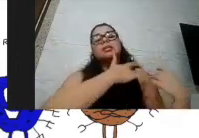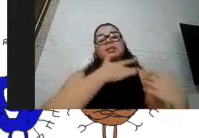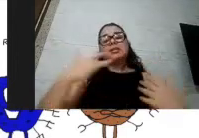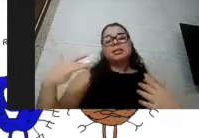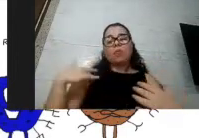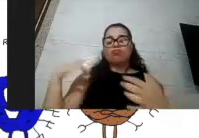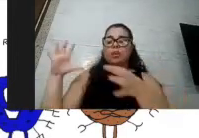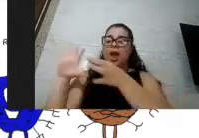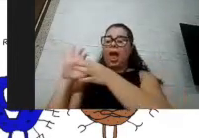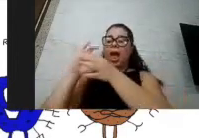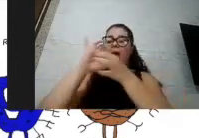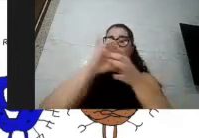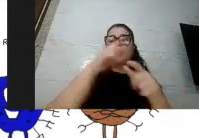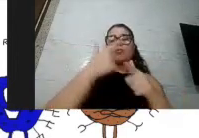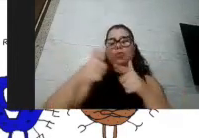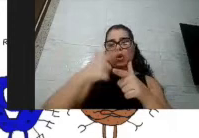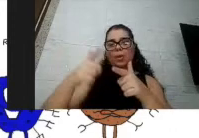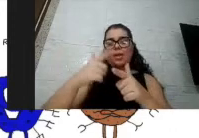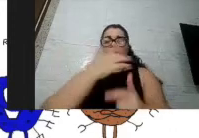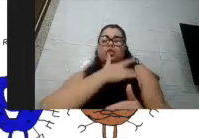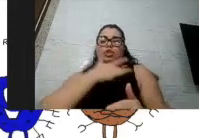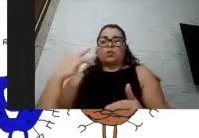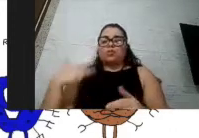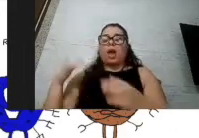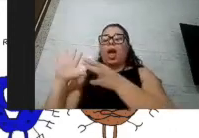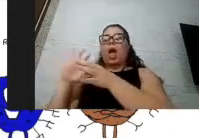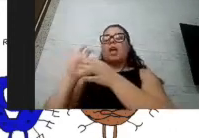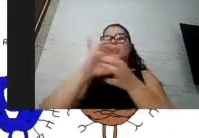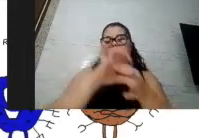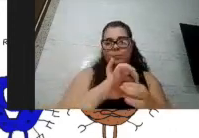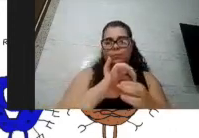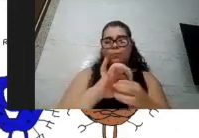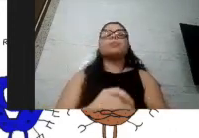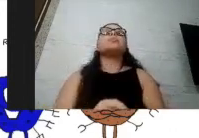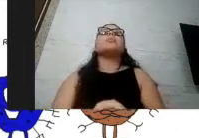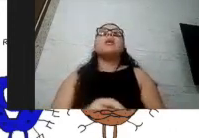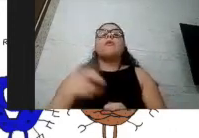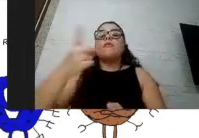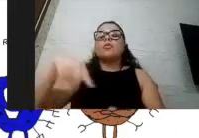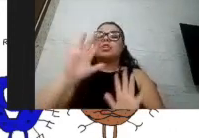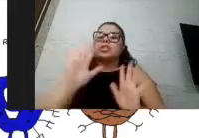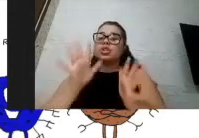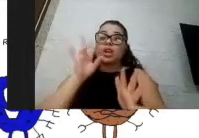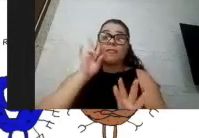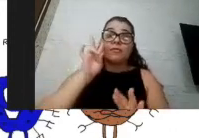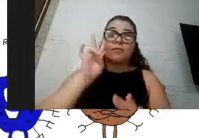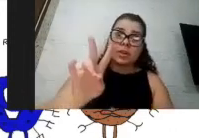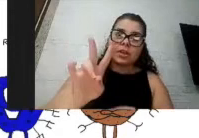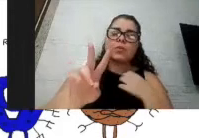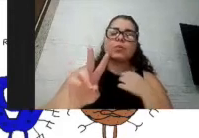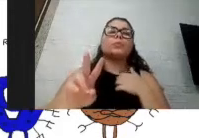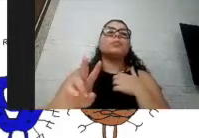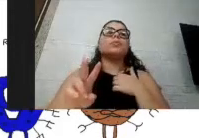geral, a gente viu nas publicações de COVID, já tem descrita alguns